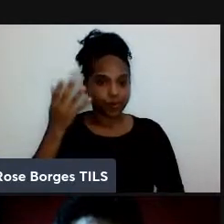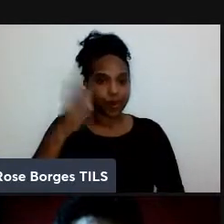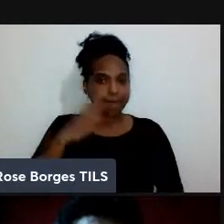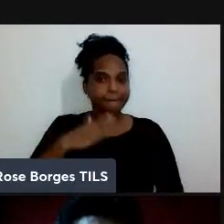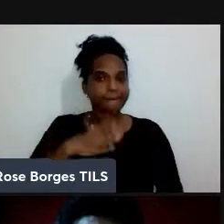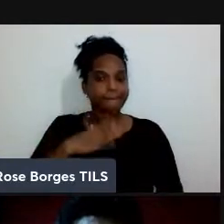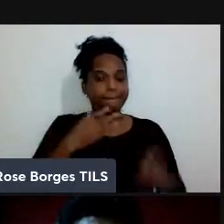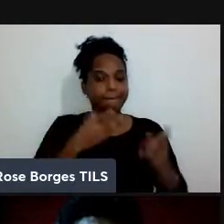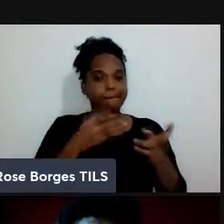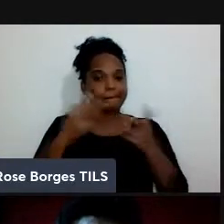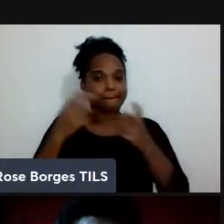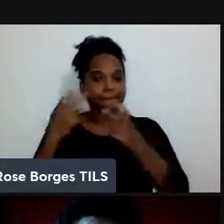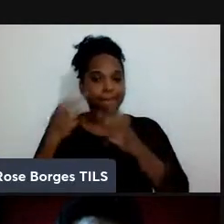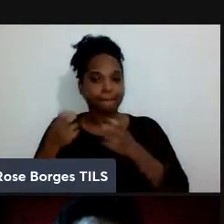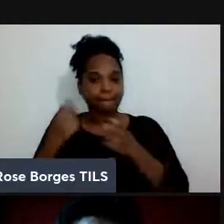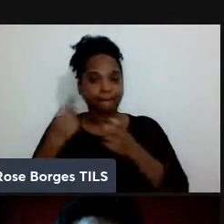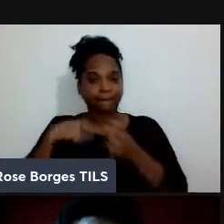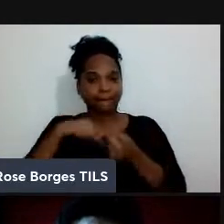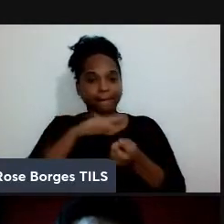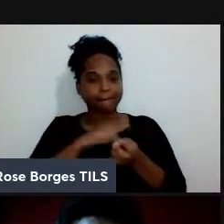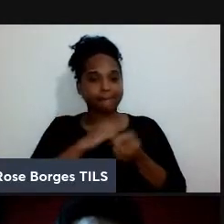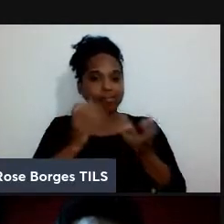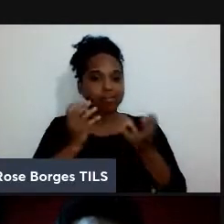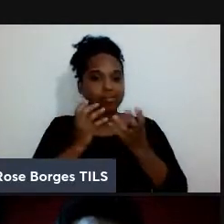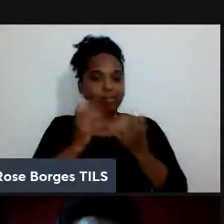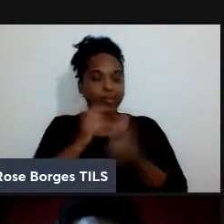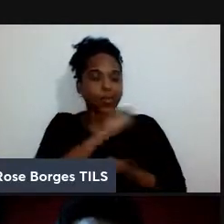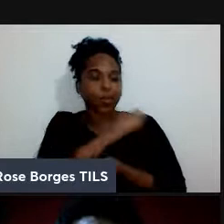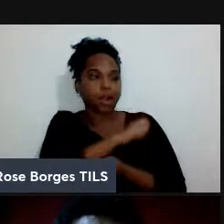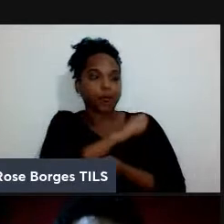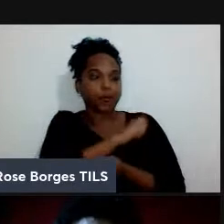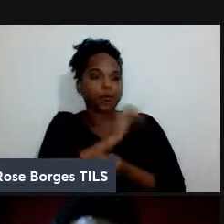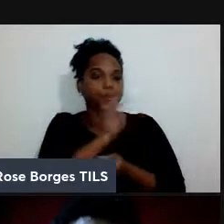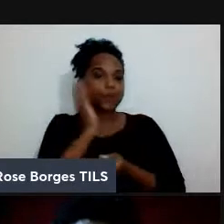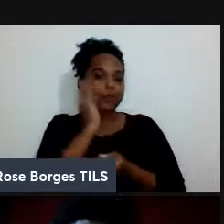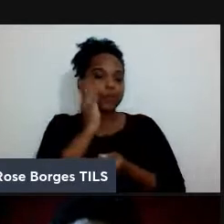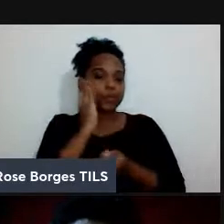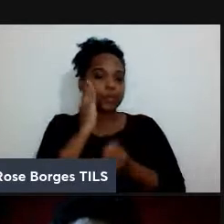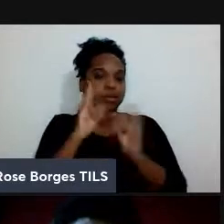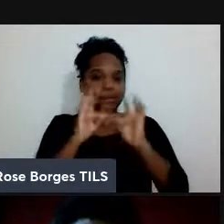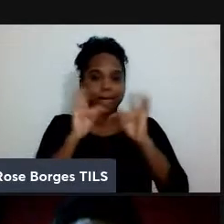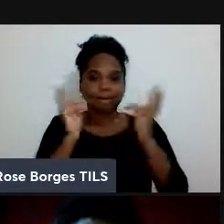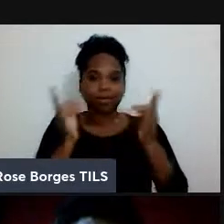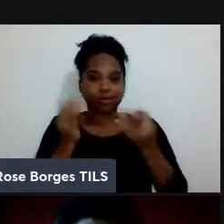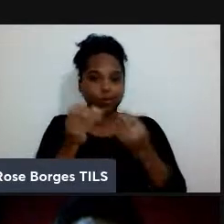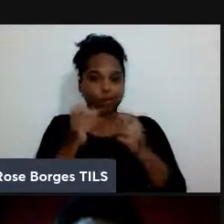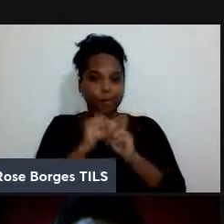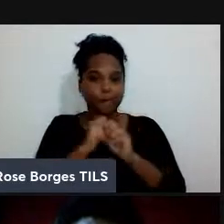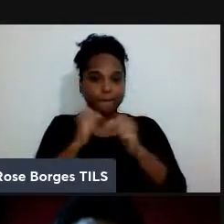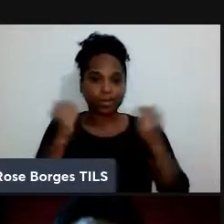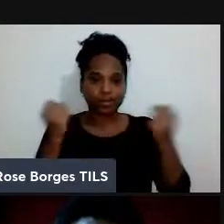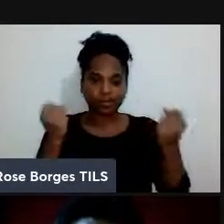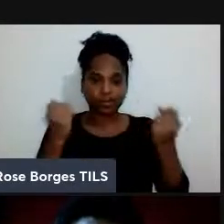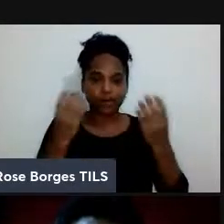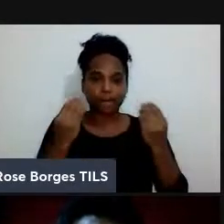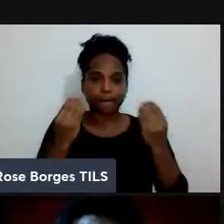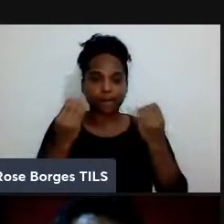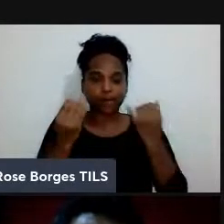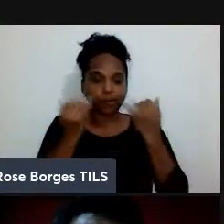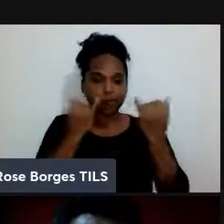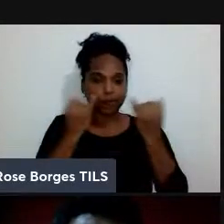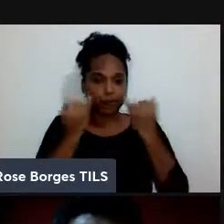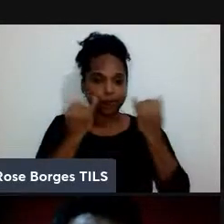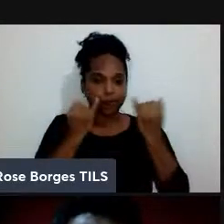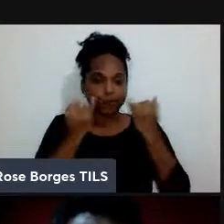que não adianta a gente querer que os alunos saibam tudo não dá para saber tudo é muita informação então assim tem que ser